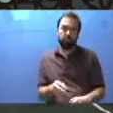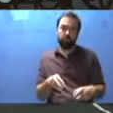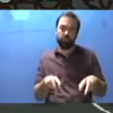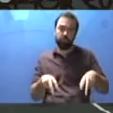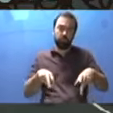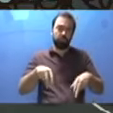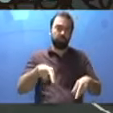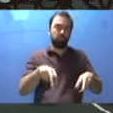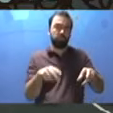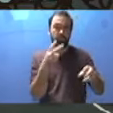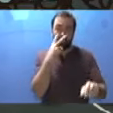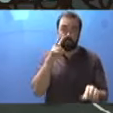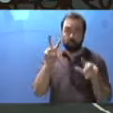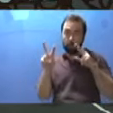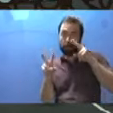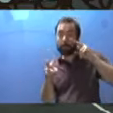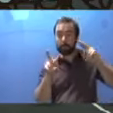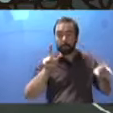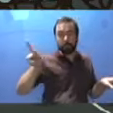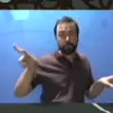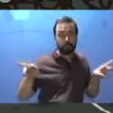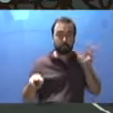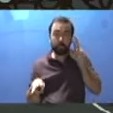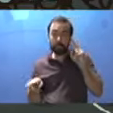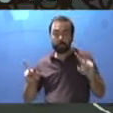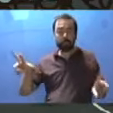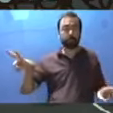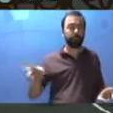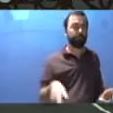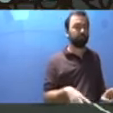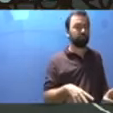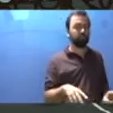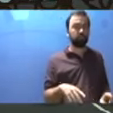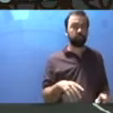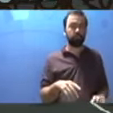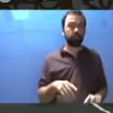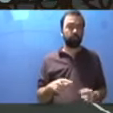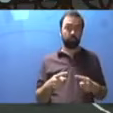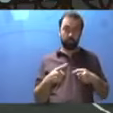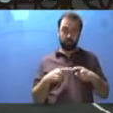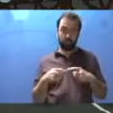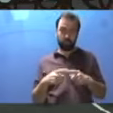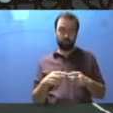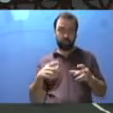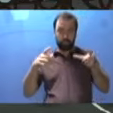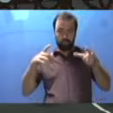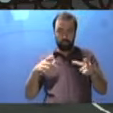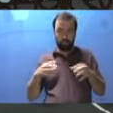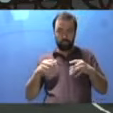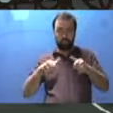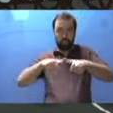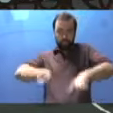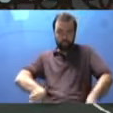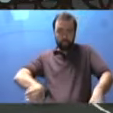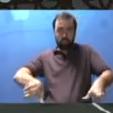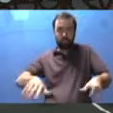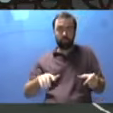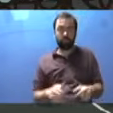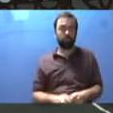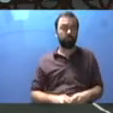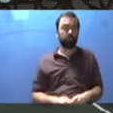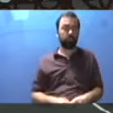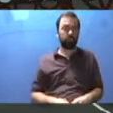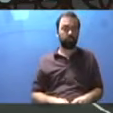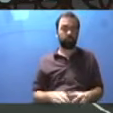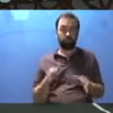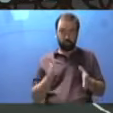escola. Ao caminhar pela escola, você vai observar o que eu vou te falar. Agora, os elementos fixos. Quais são os elementos